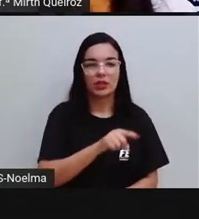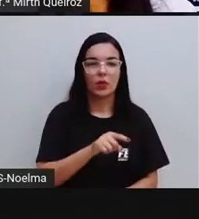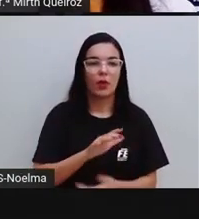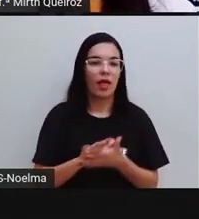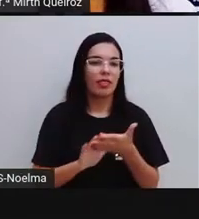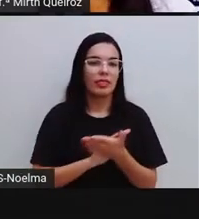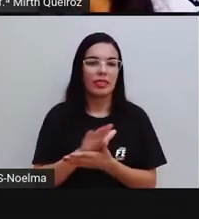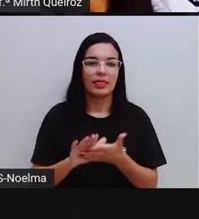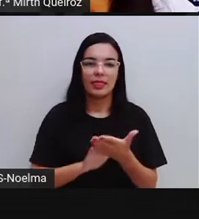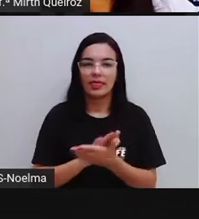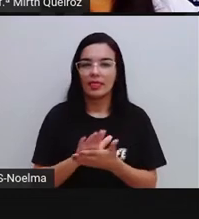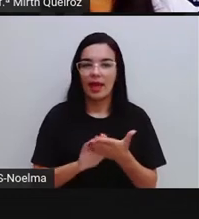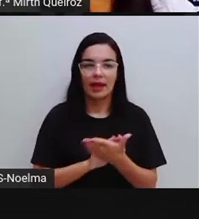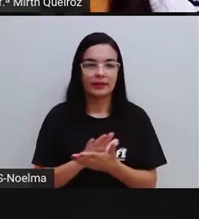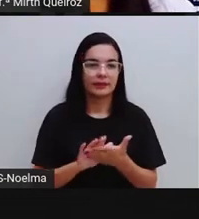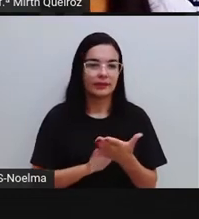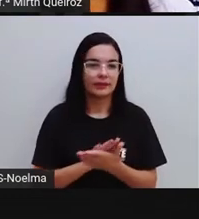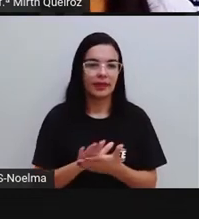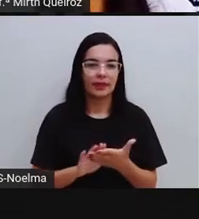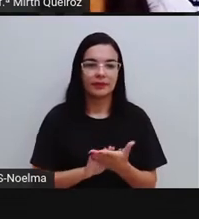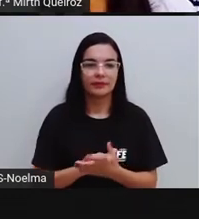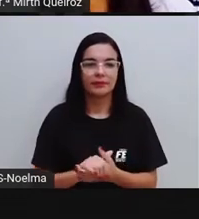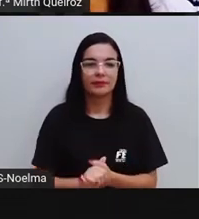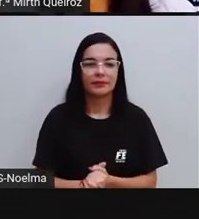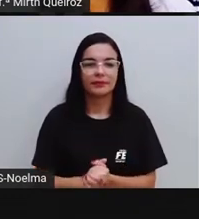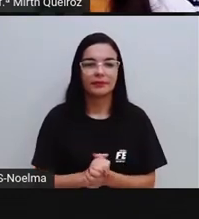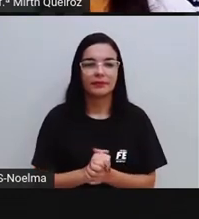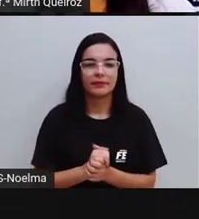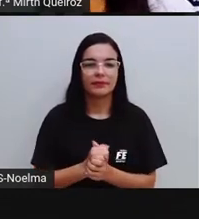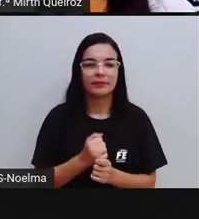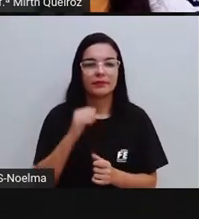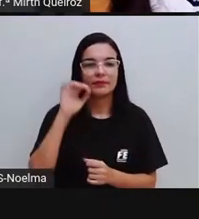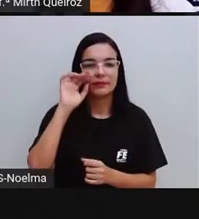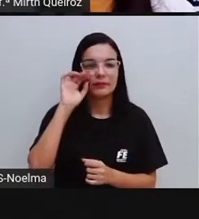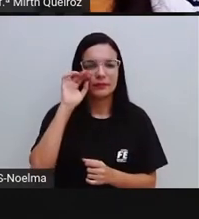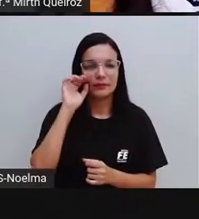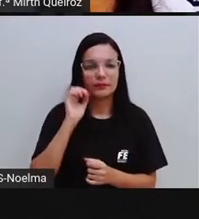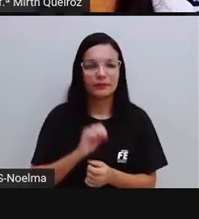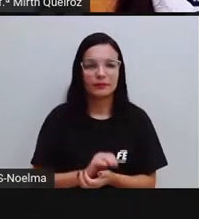ou qualquer tipo de superfície arredondada, certo?